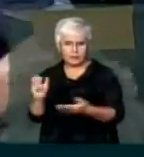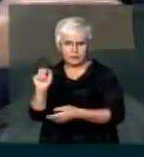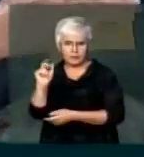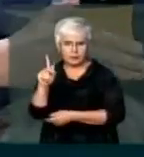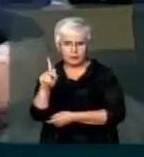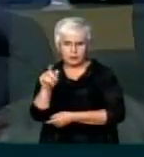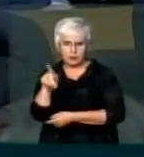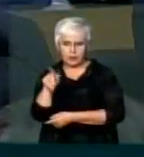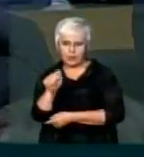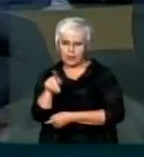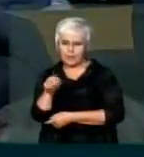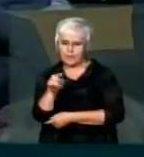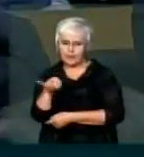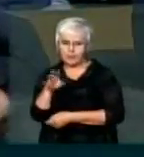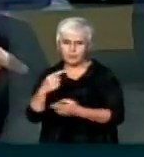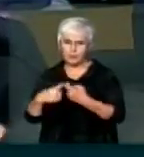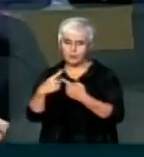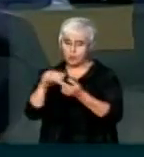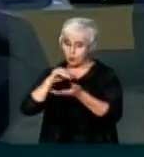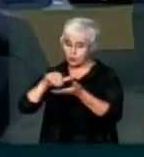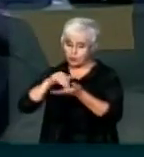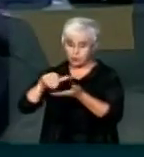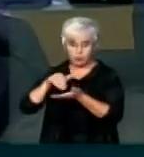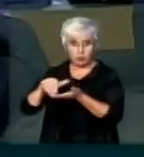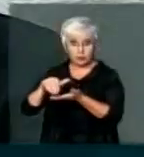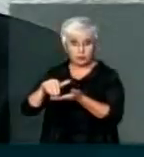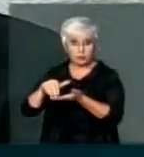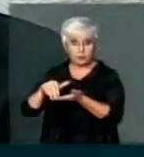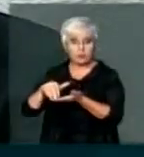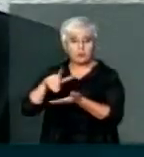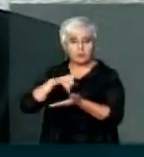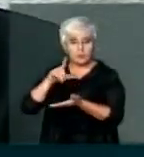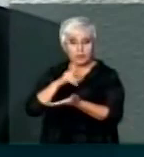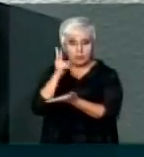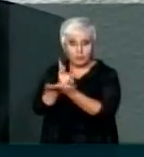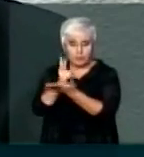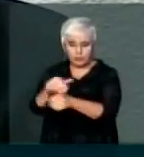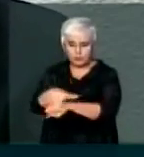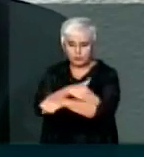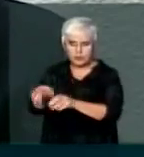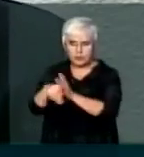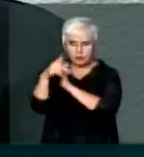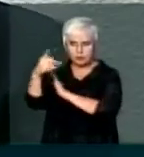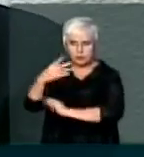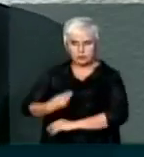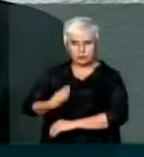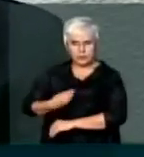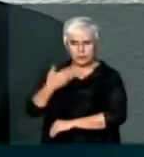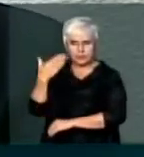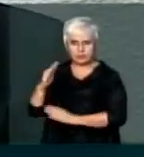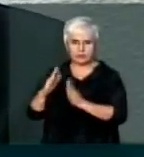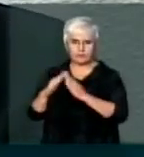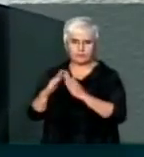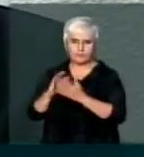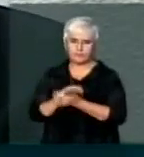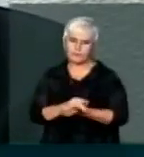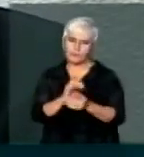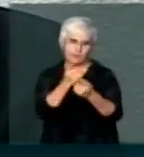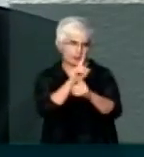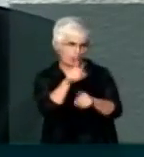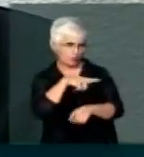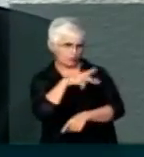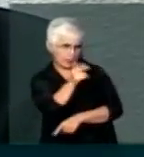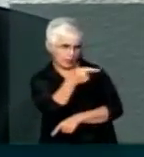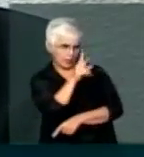informação que chega é que o escritório funcionou nesse período no apartamento que o morava. Não, não, não. Essa informação está equivocada.